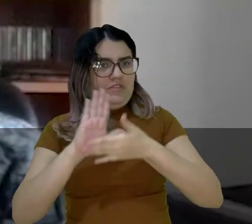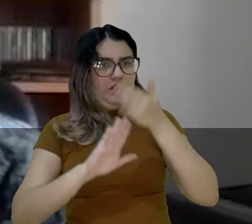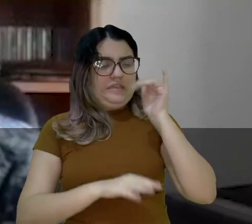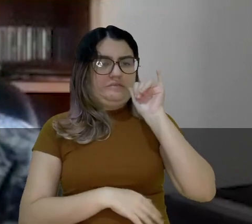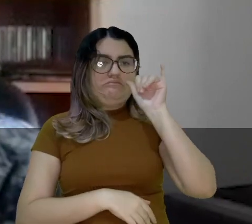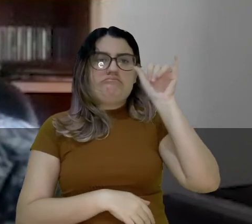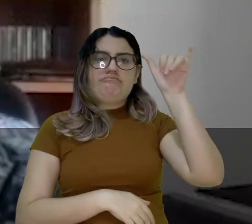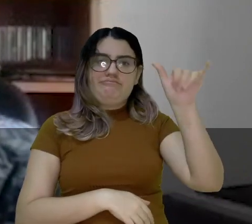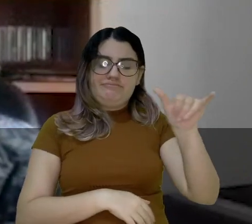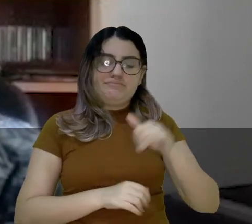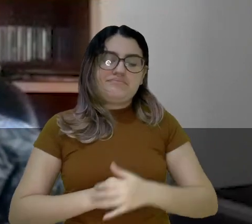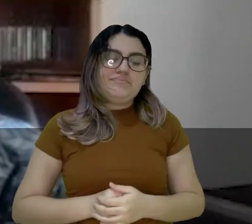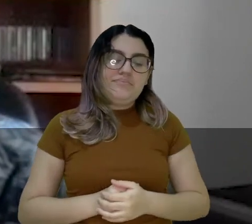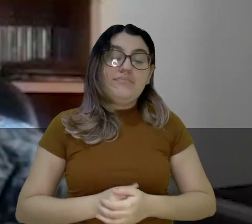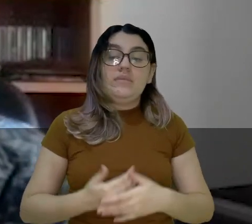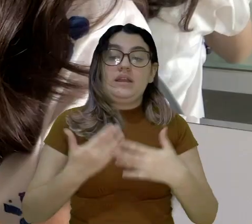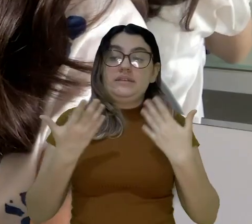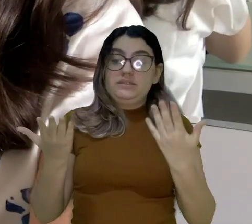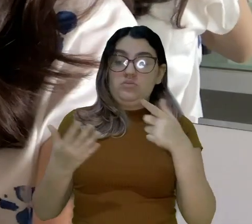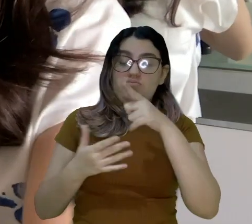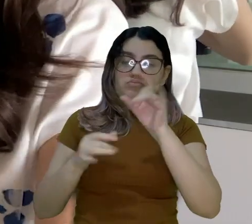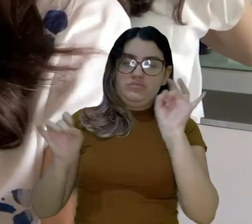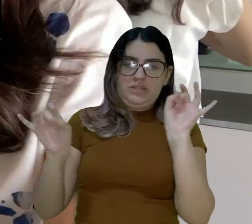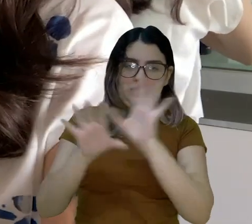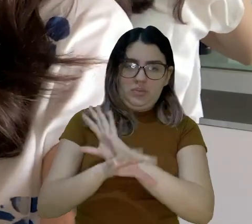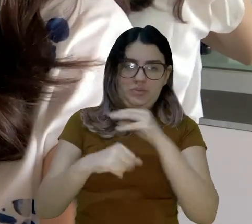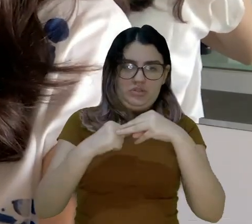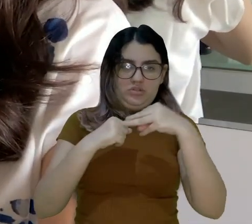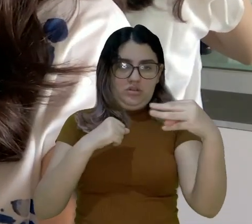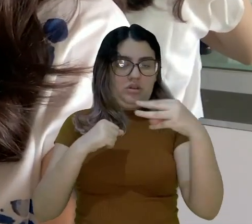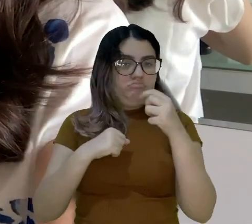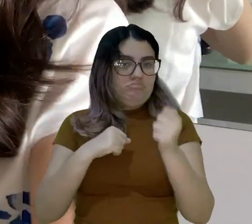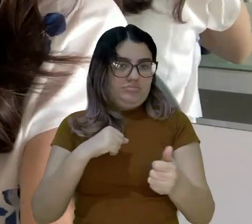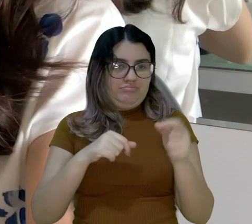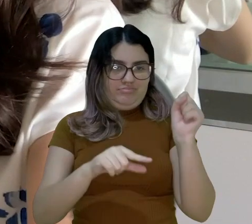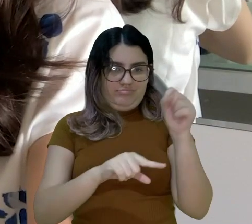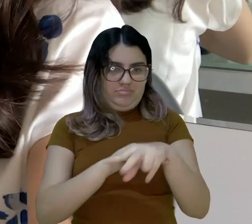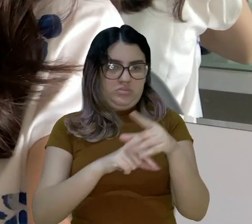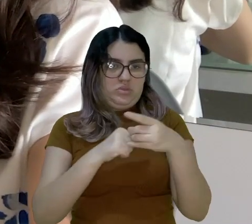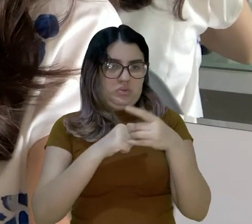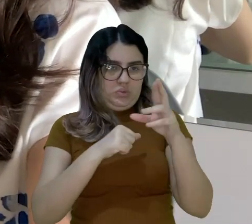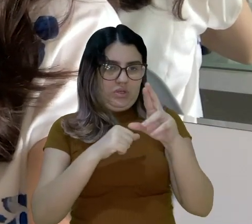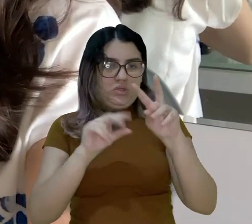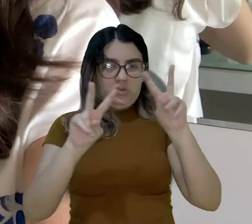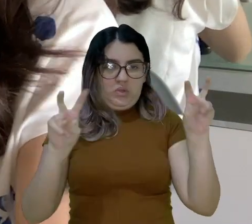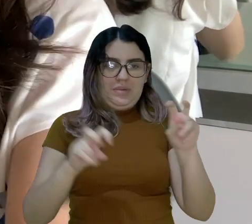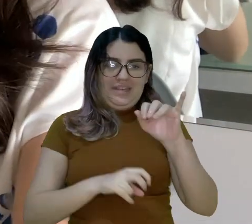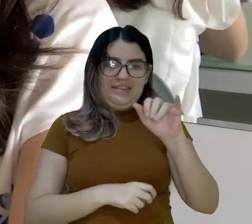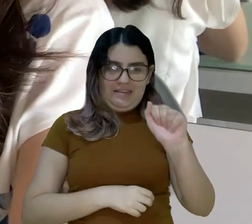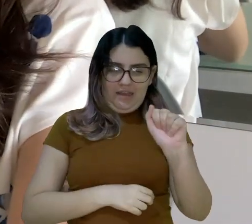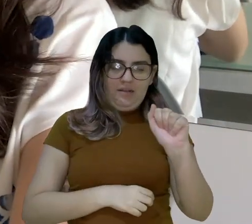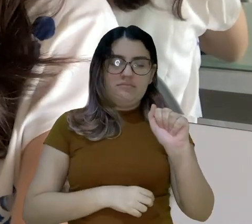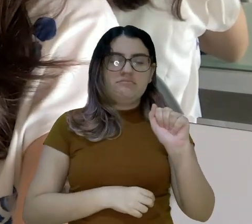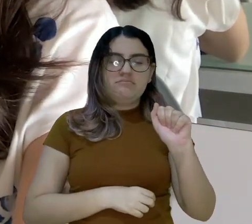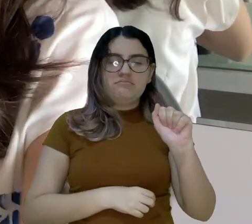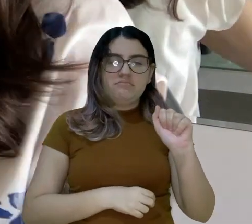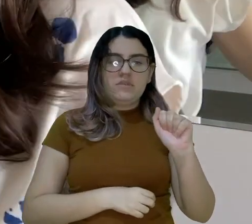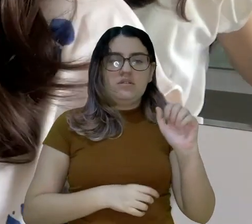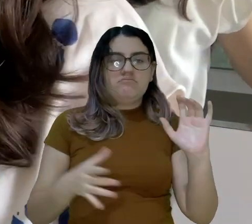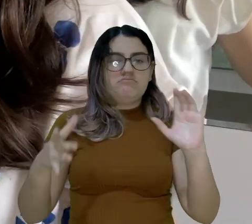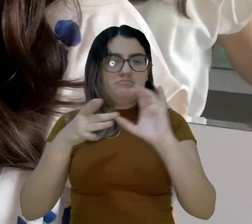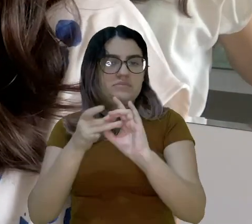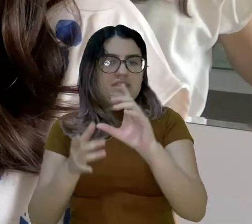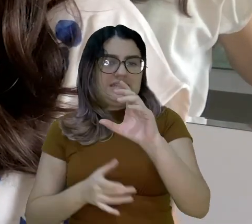oito horas, nove horas de viagem. Pablo, assim que você terminou o seu mestrado, logo você ingressou no doutorado, que é inteligência artificial